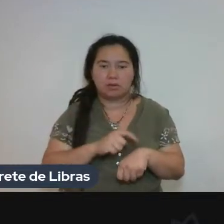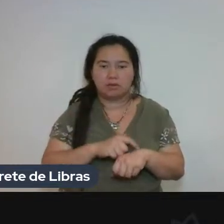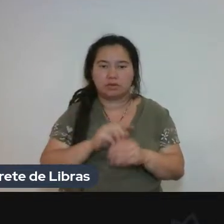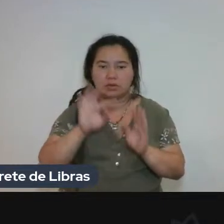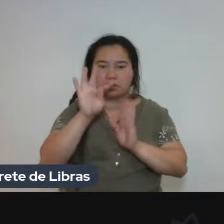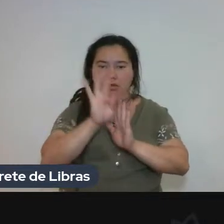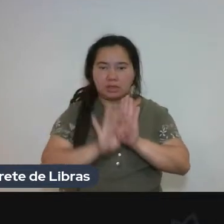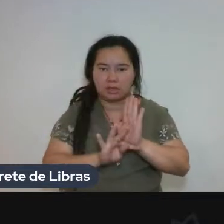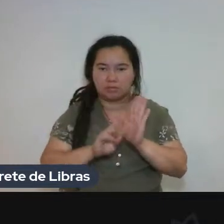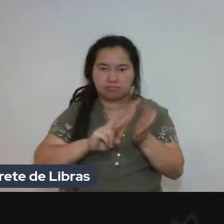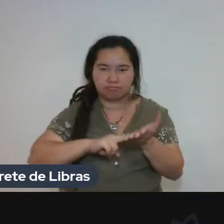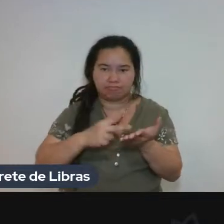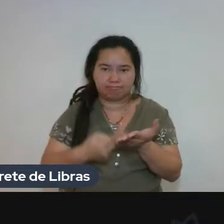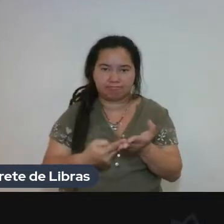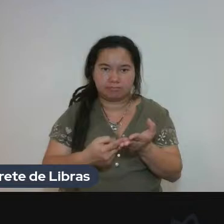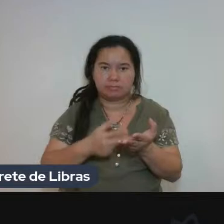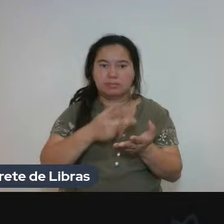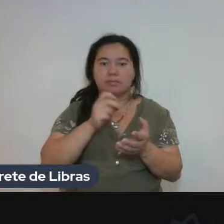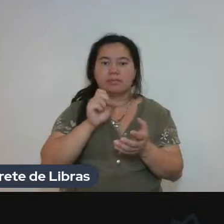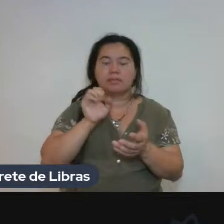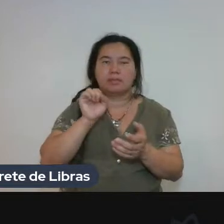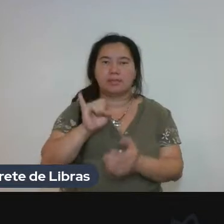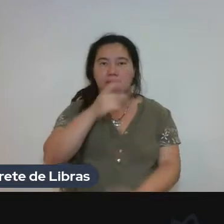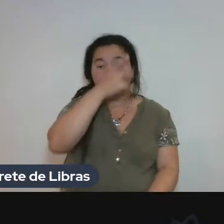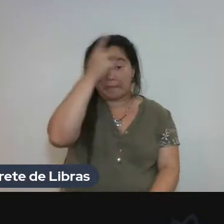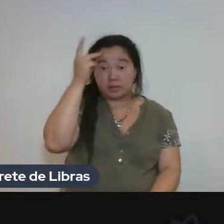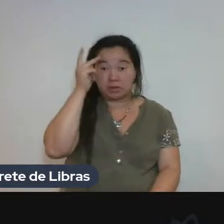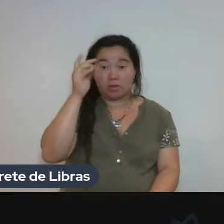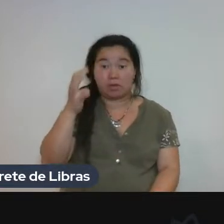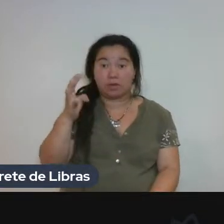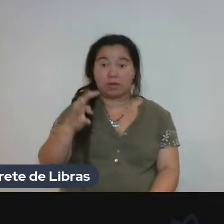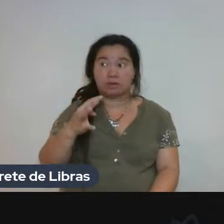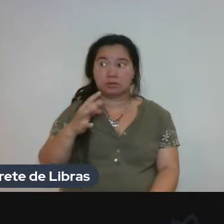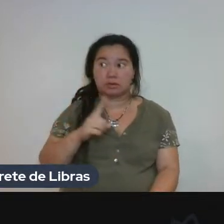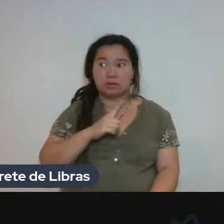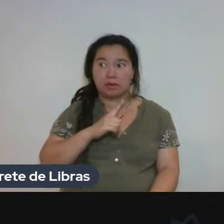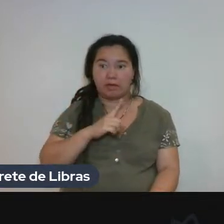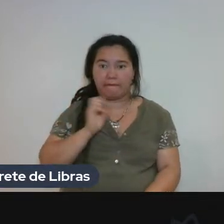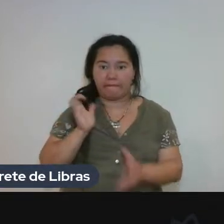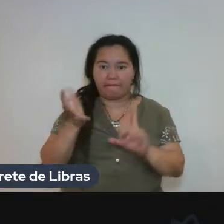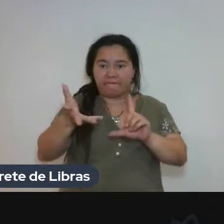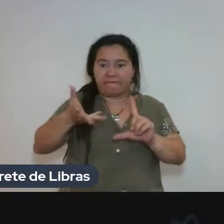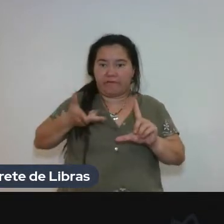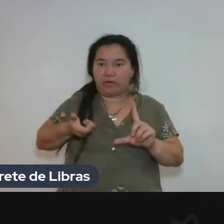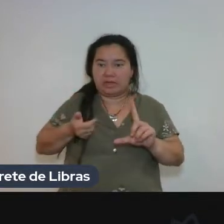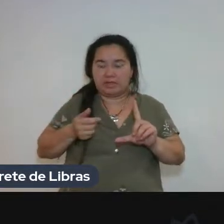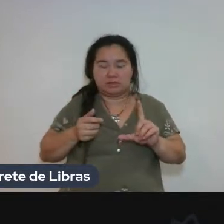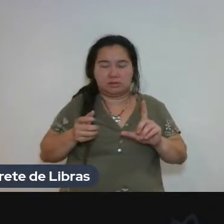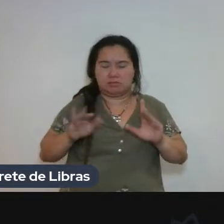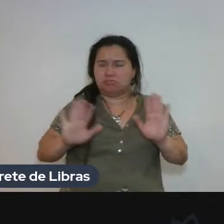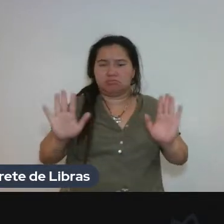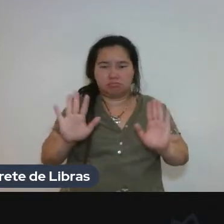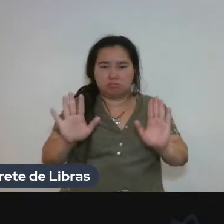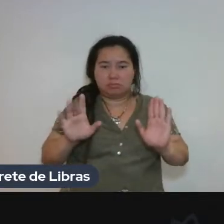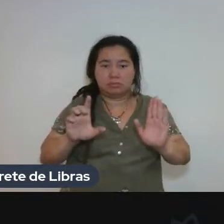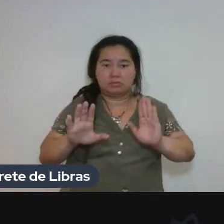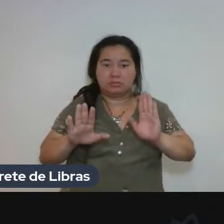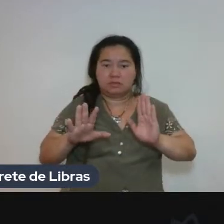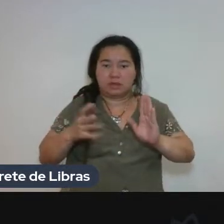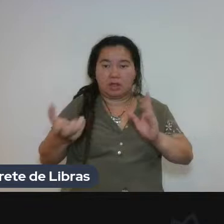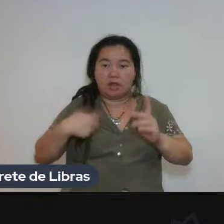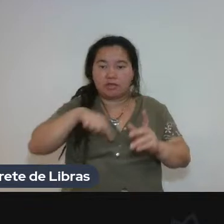domina aquela língua em si. Mas ela tem capacidade de fazer relações da obra